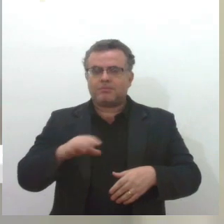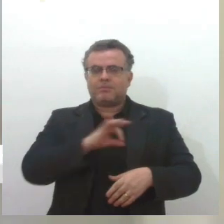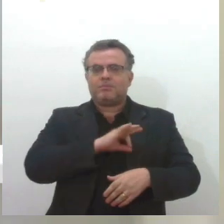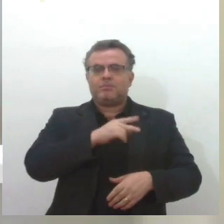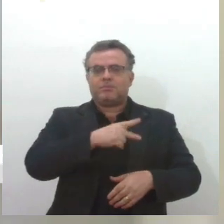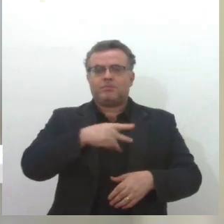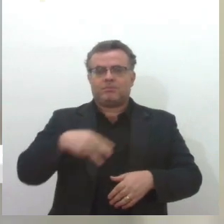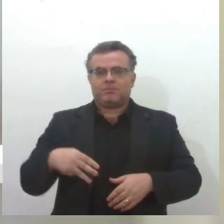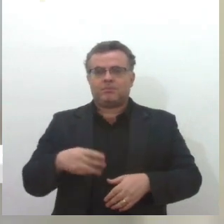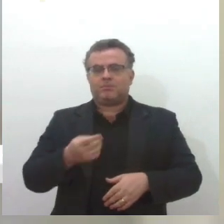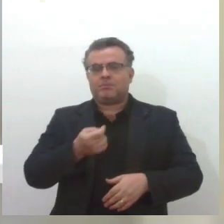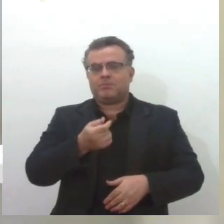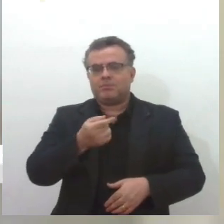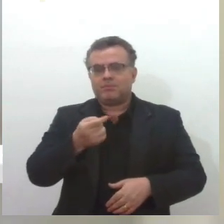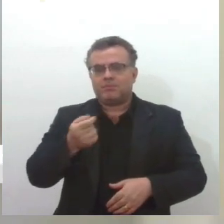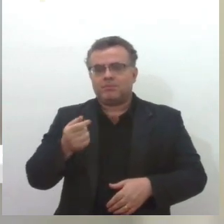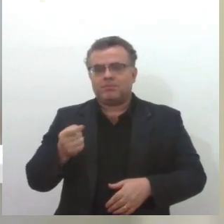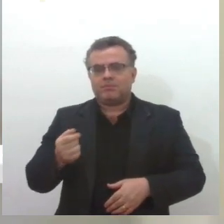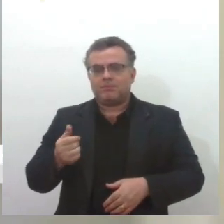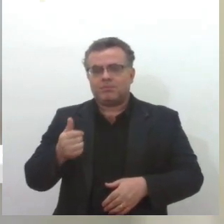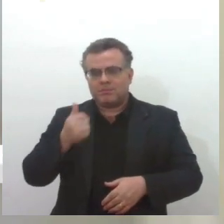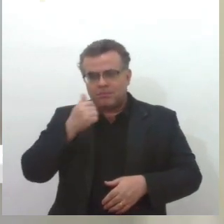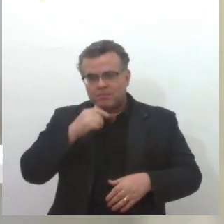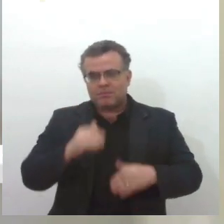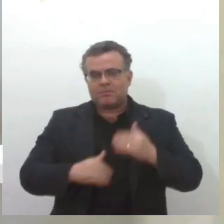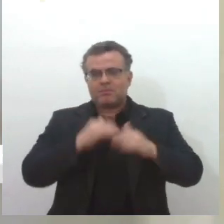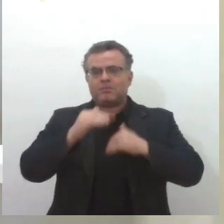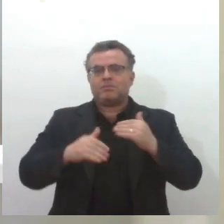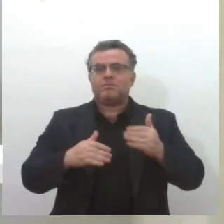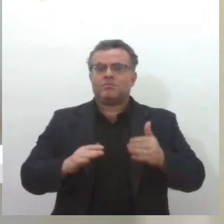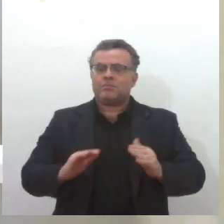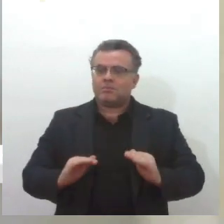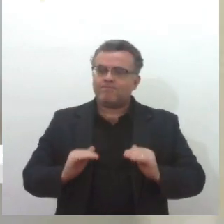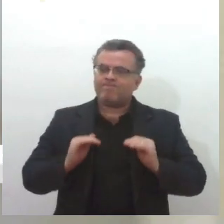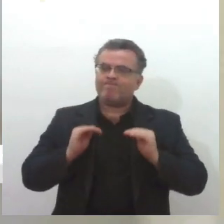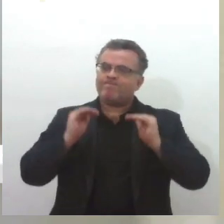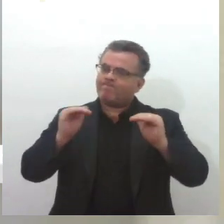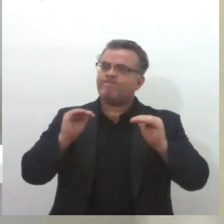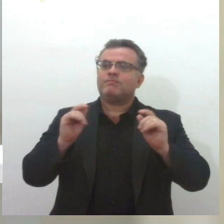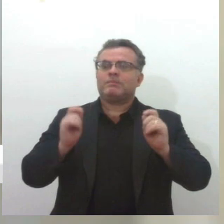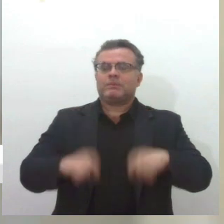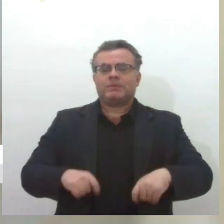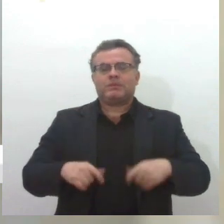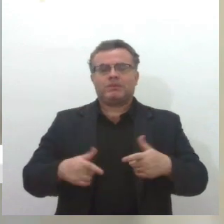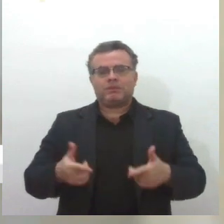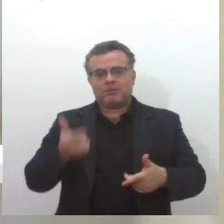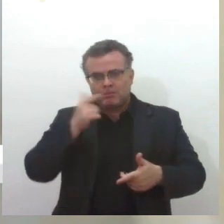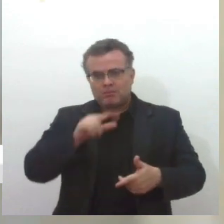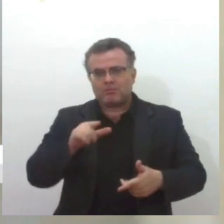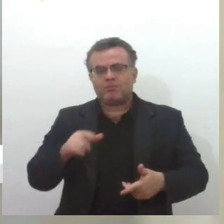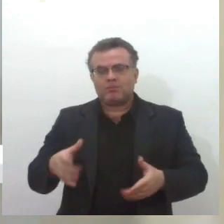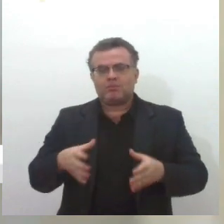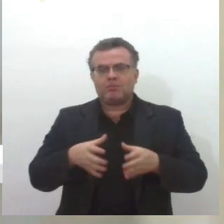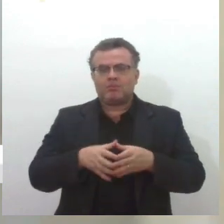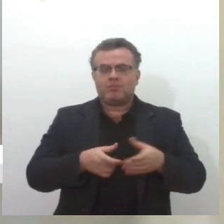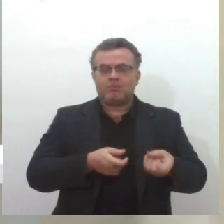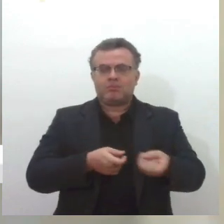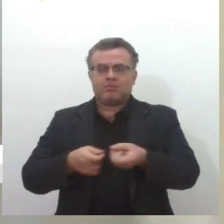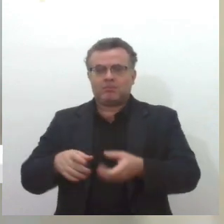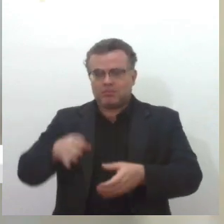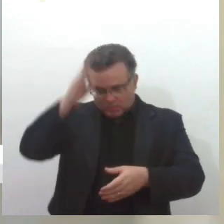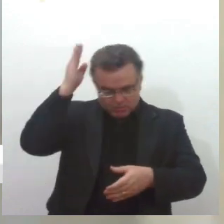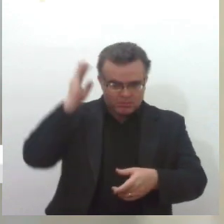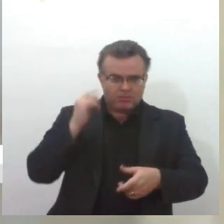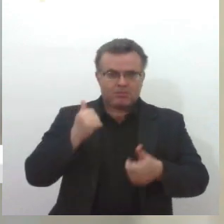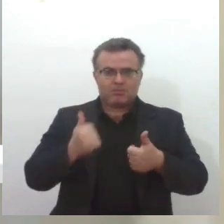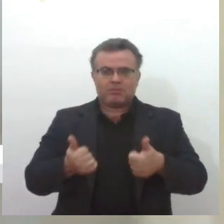um pouco, vamos dizer assim, pouco, está um pouco mais avançado, não, um pouco mais à frente, até porque o Corpo de Bombeiros aqui de Sergipe, com fé em